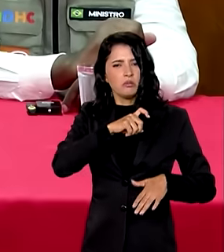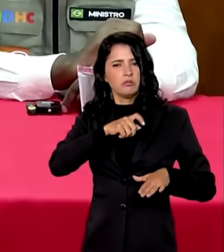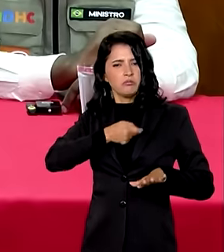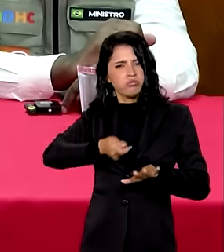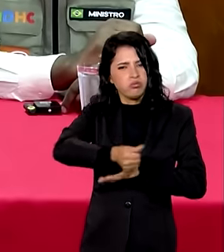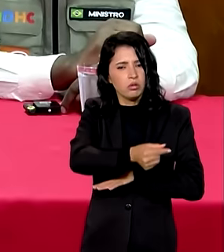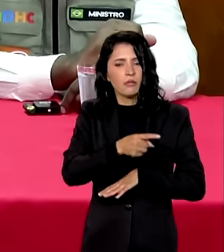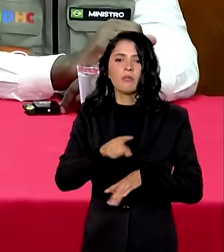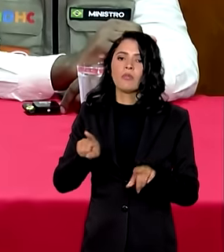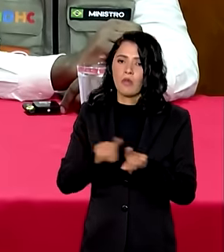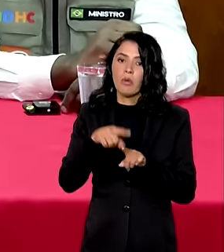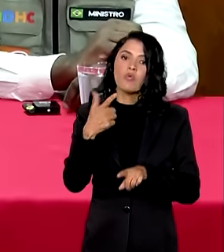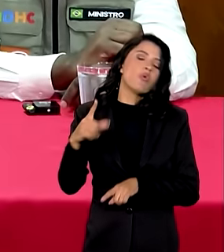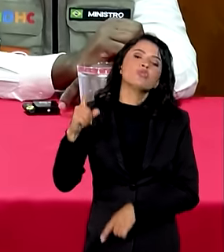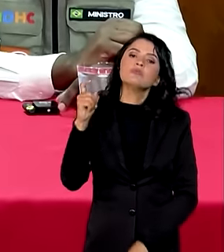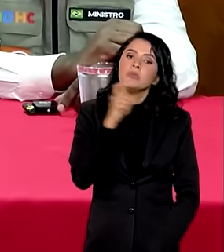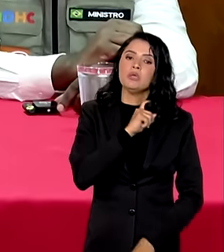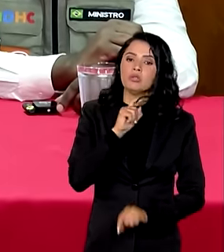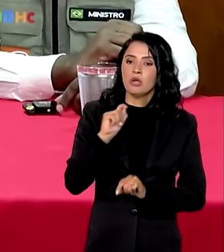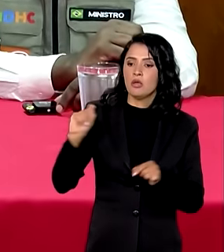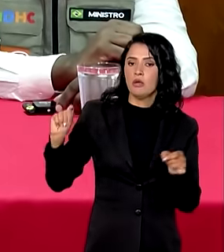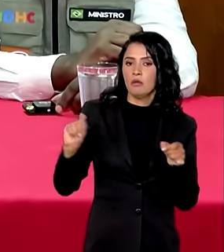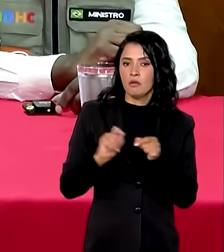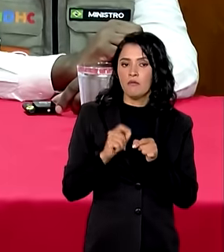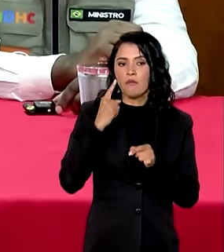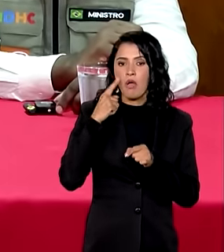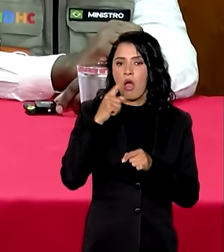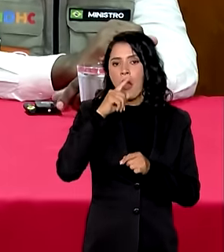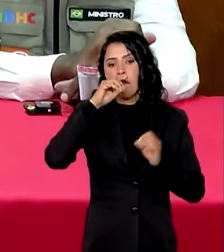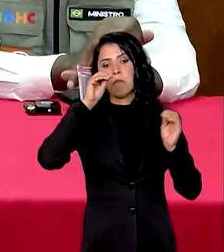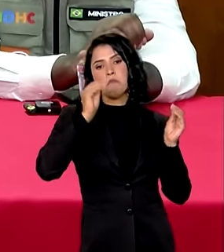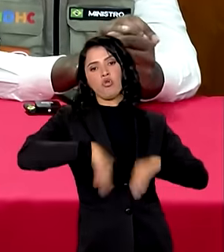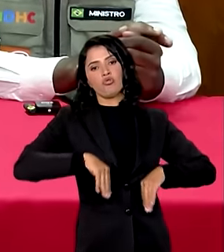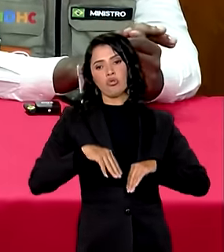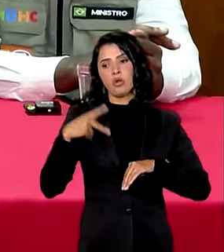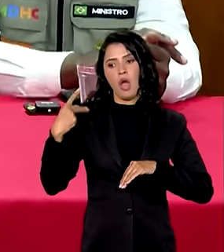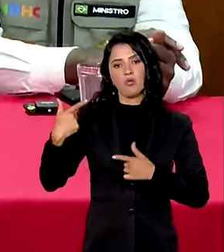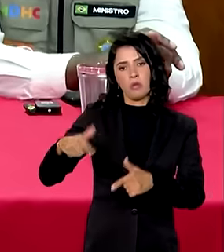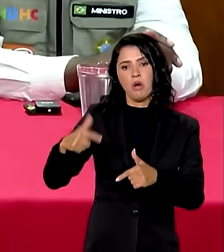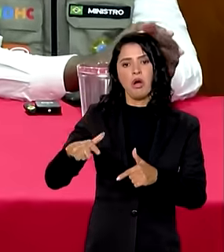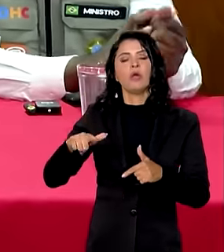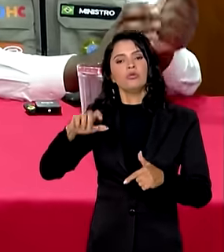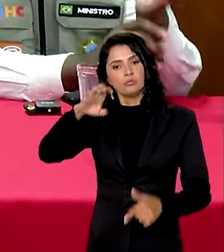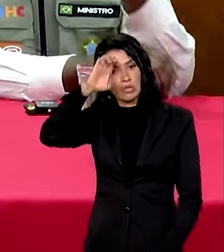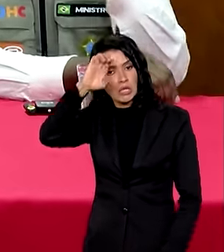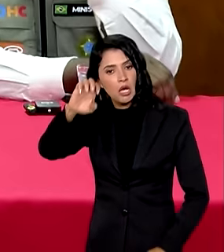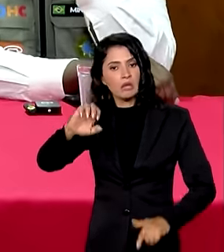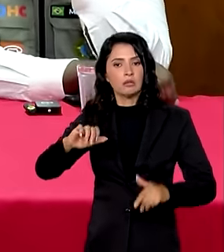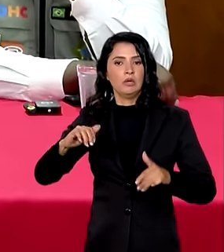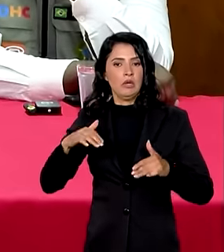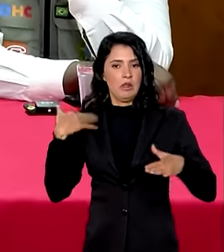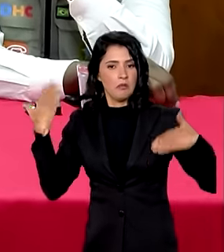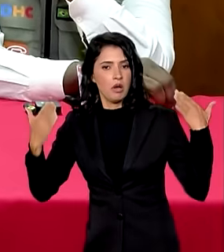Mentem também aqueles que fazem questão de prejudicar o trabalho do Exército, da Marinha e da Aeronáutica,